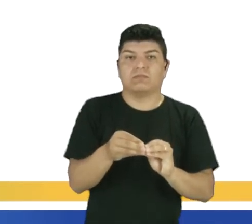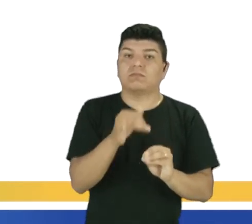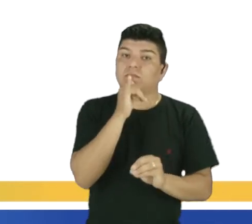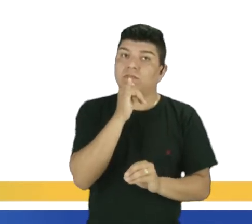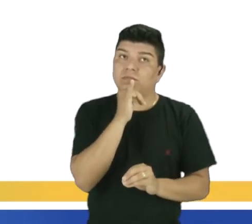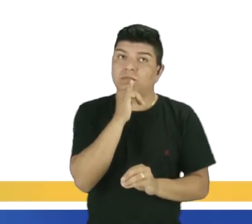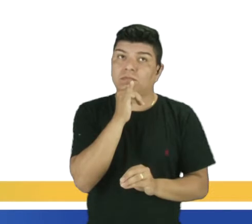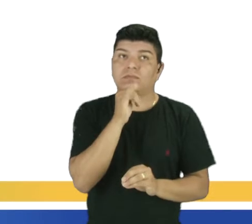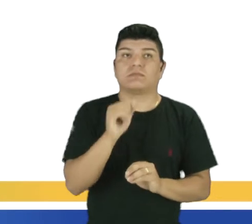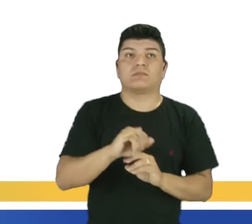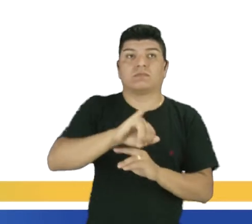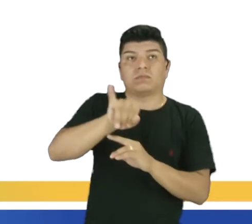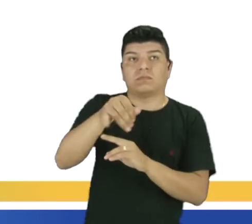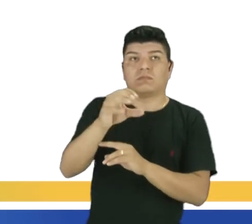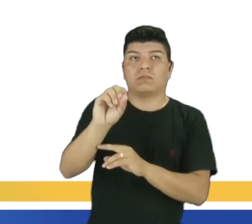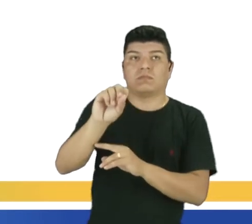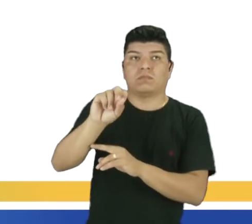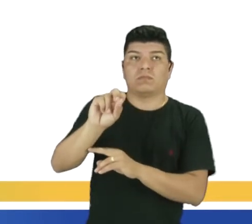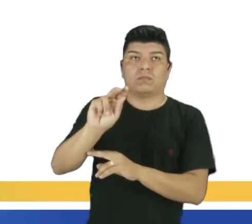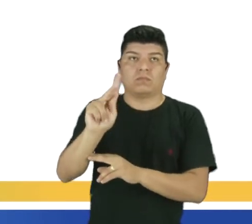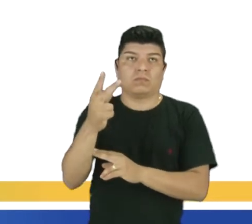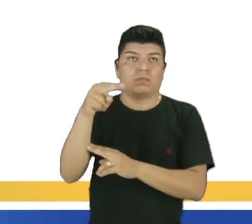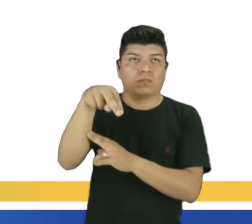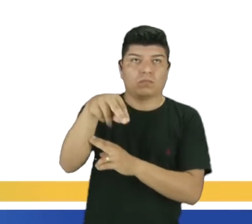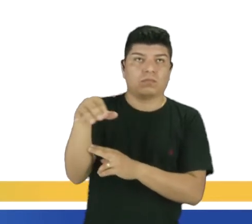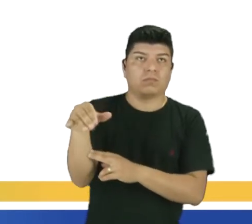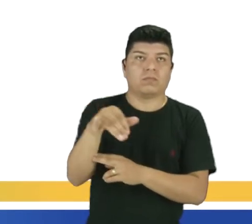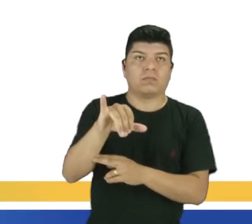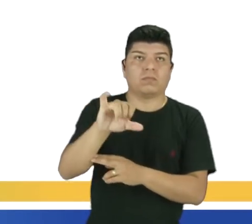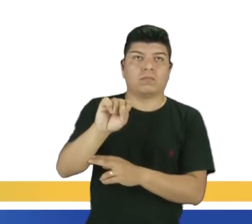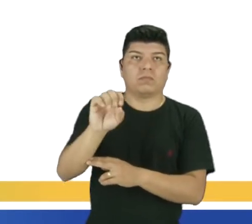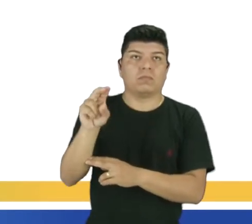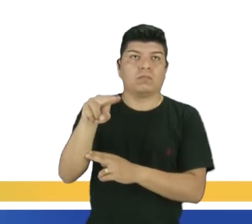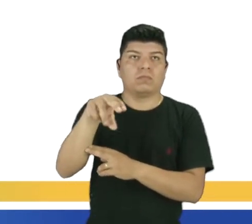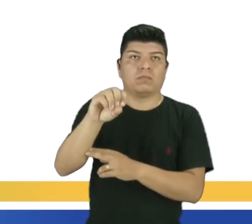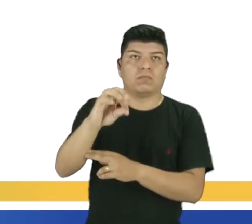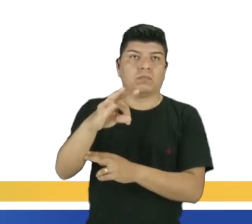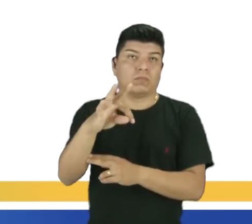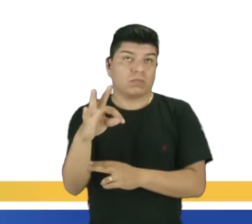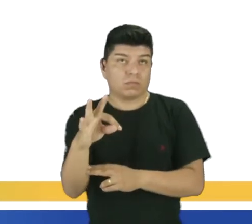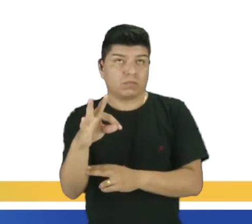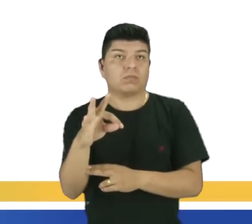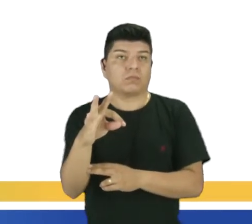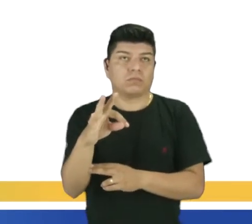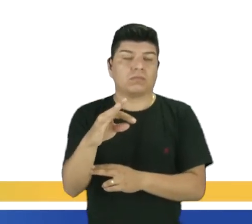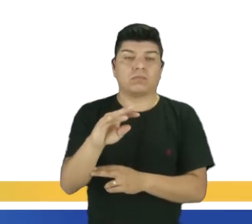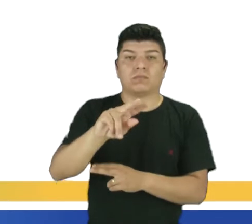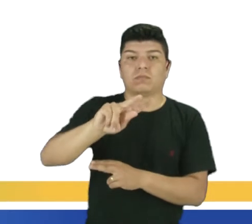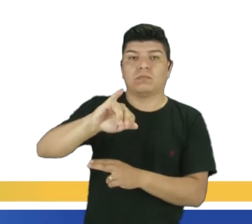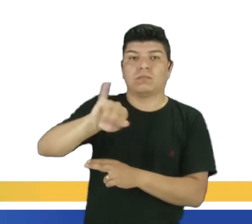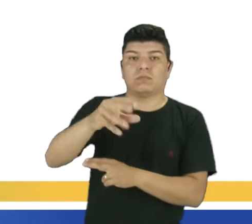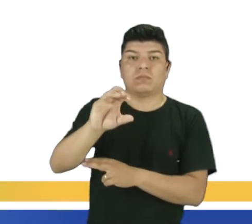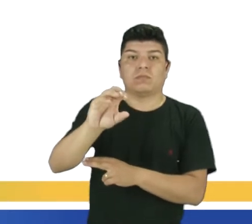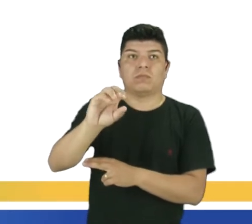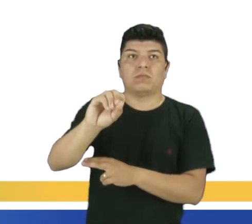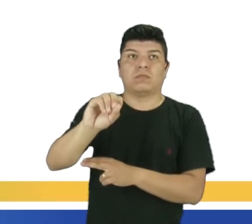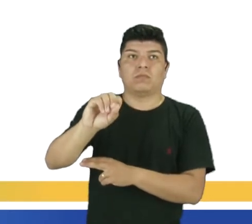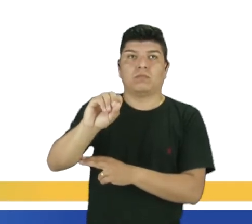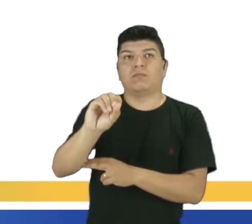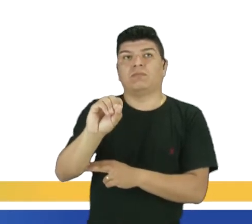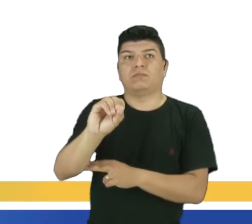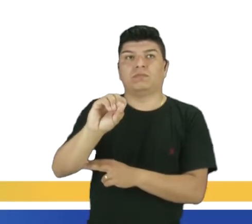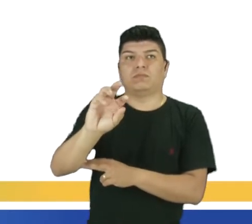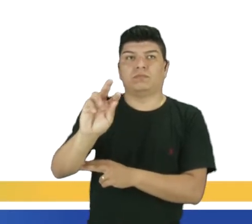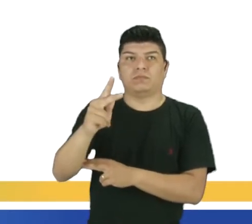Exemplo. John is not only rich, but also famous. John não é